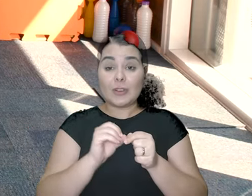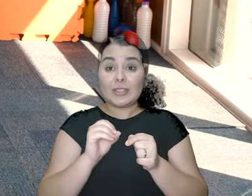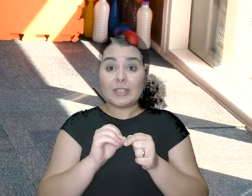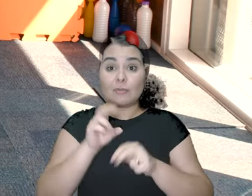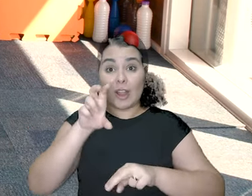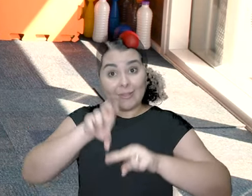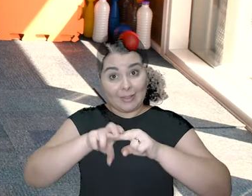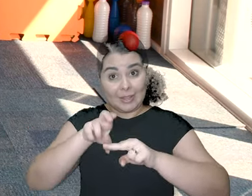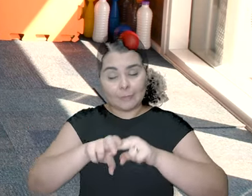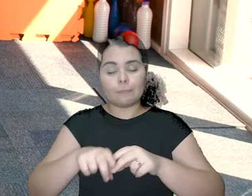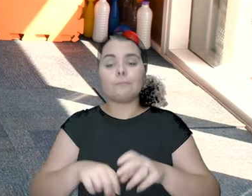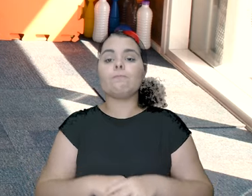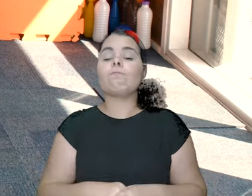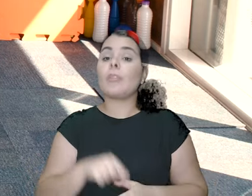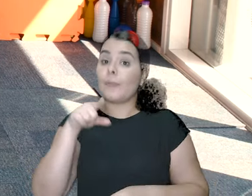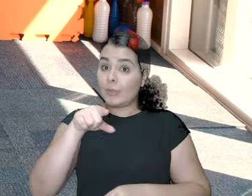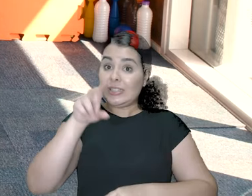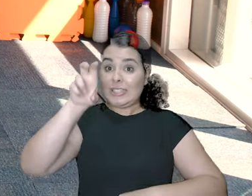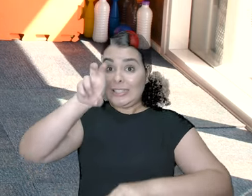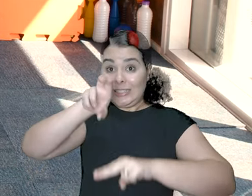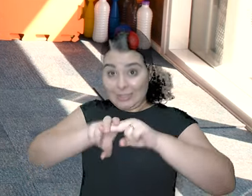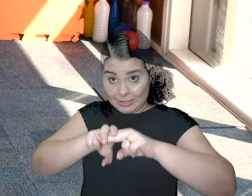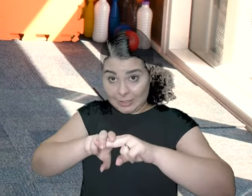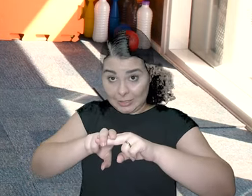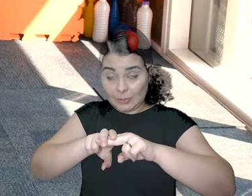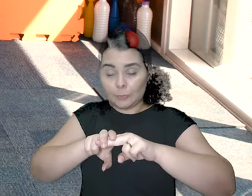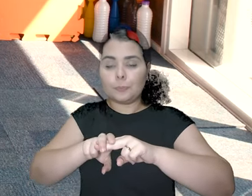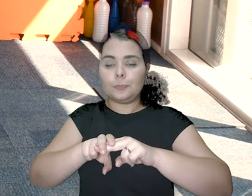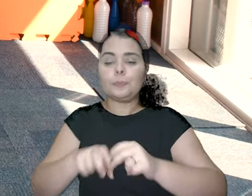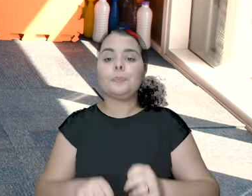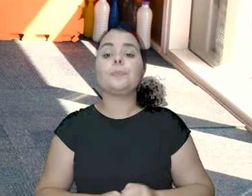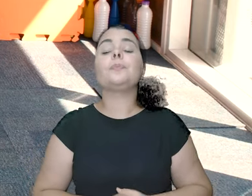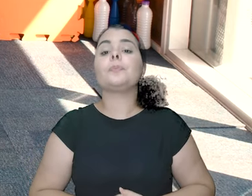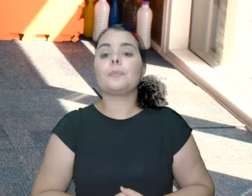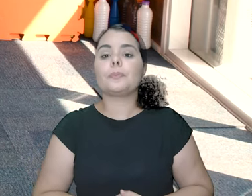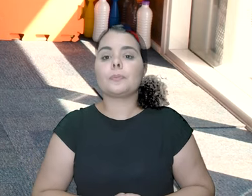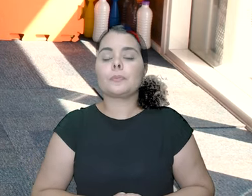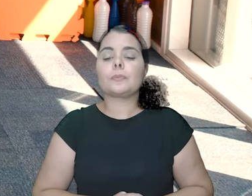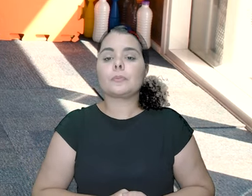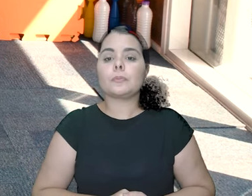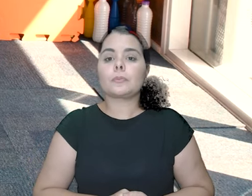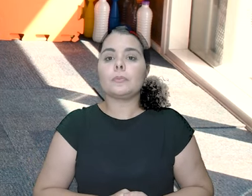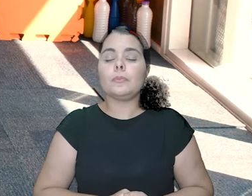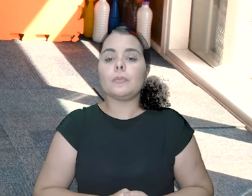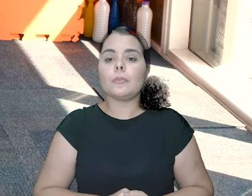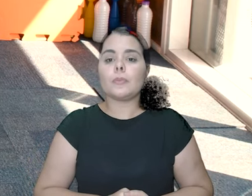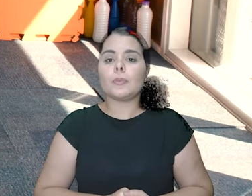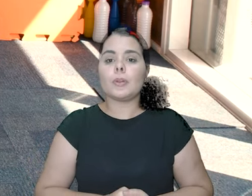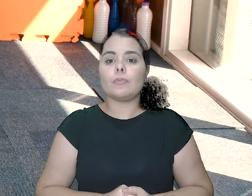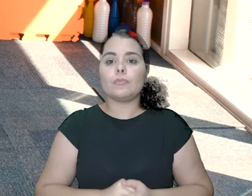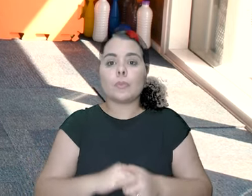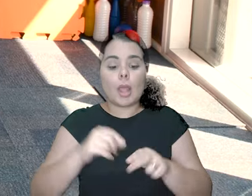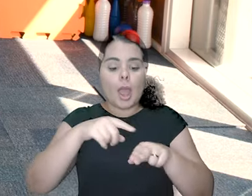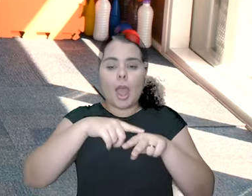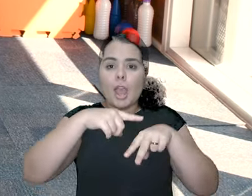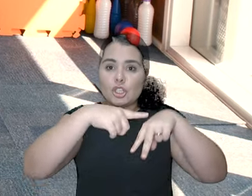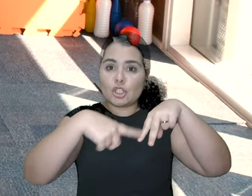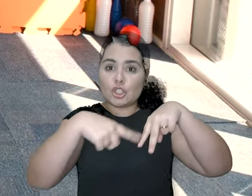para a gente fazer de frente. Combinado? Sentou. Na pontinha da cadeira.